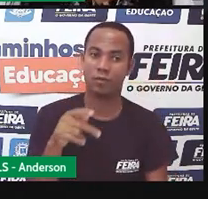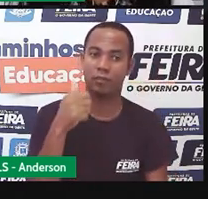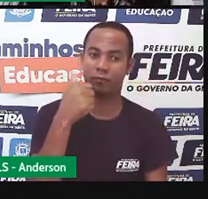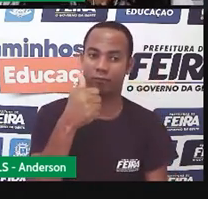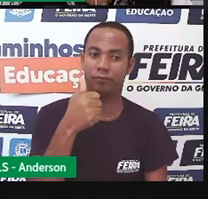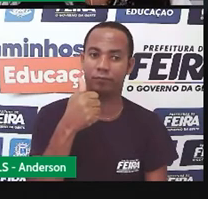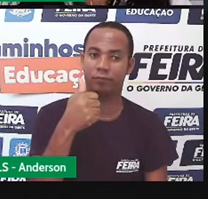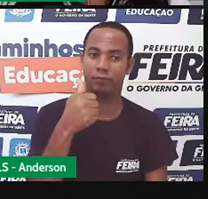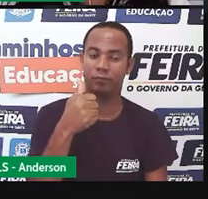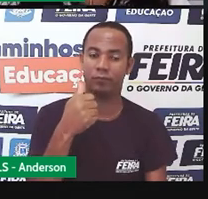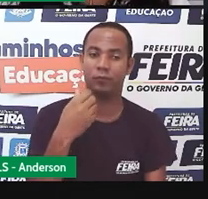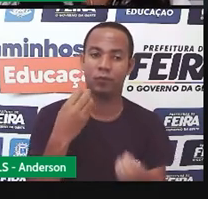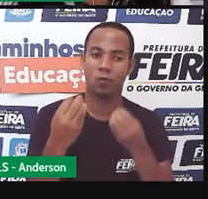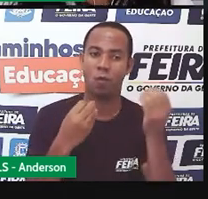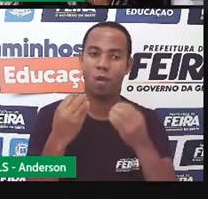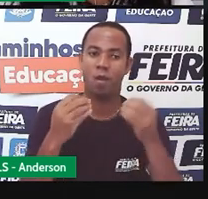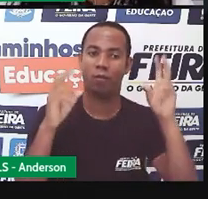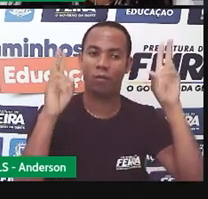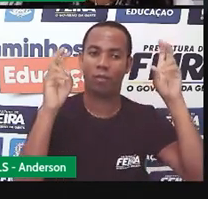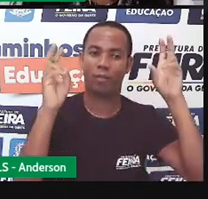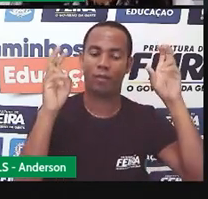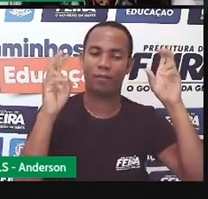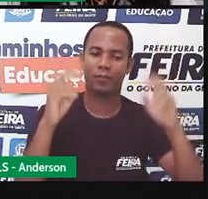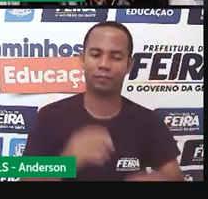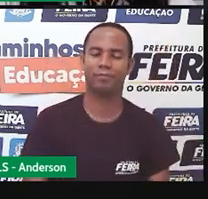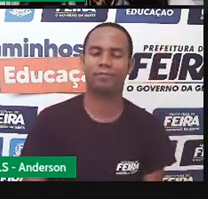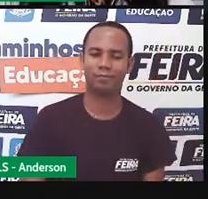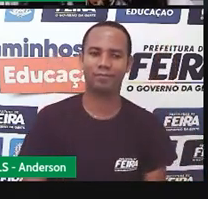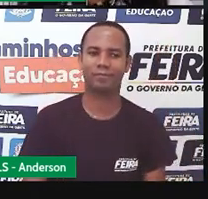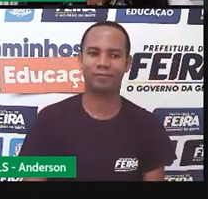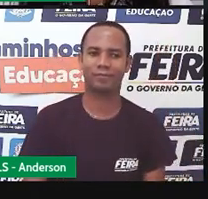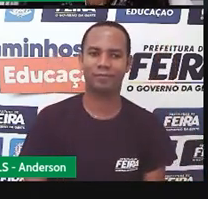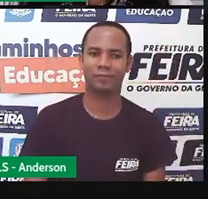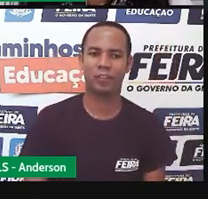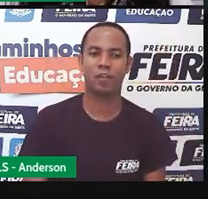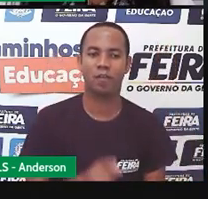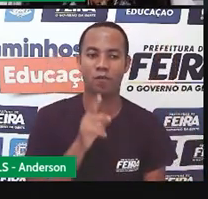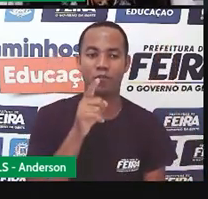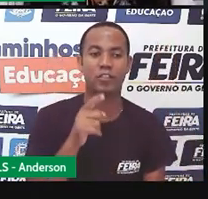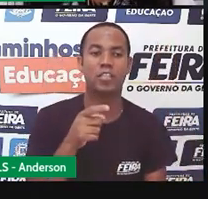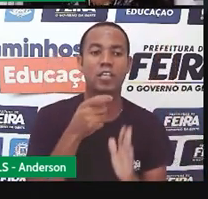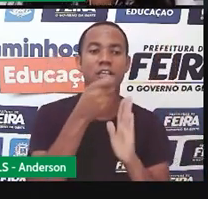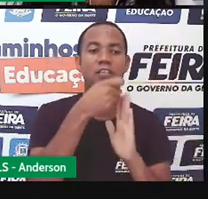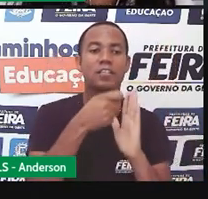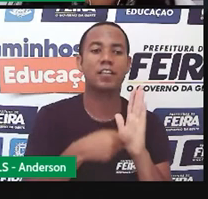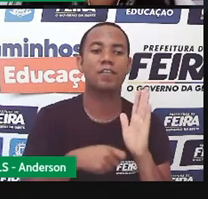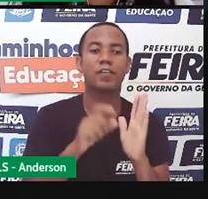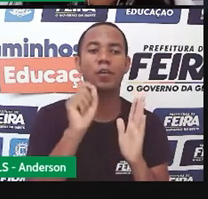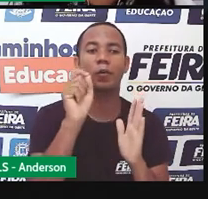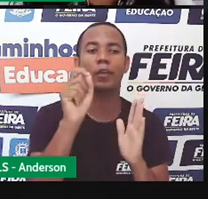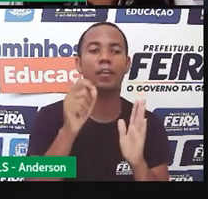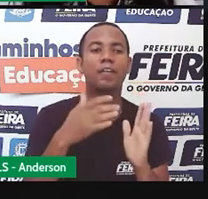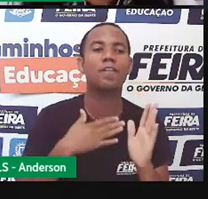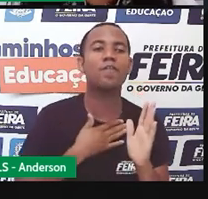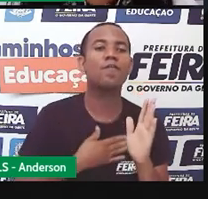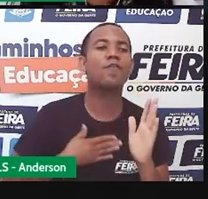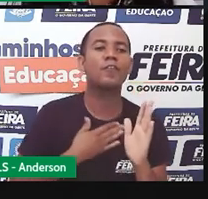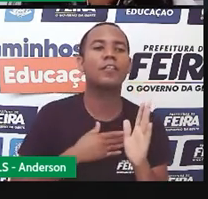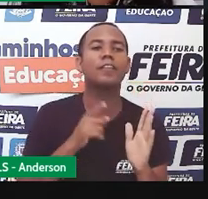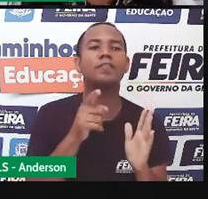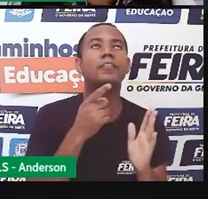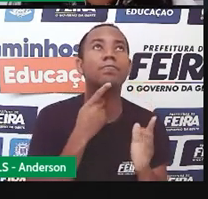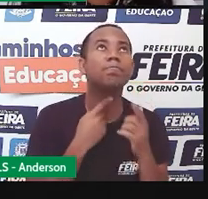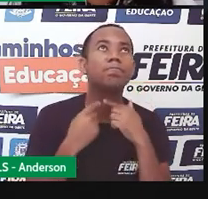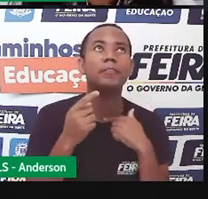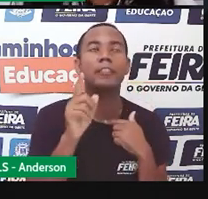aqui com a gente qual foi o tema da sua notícia. O ponto que você escreveu, o que você quis escrever, sobre o